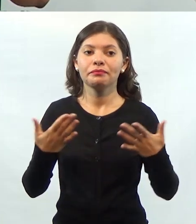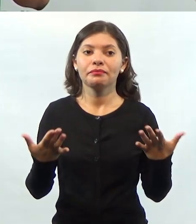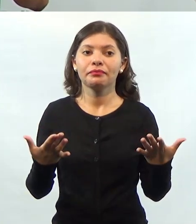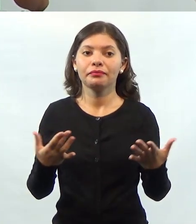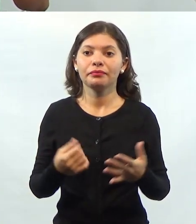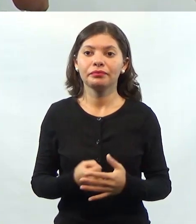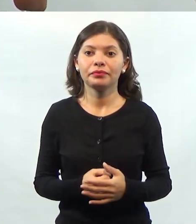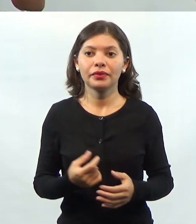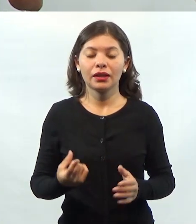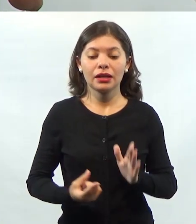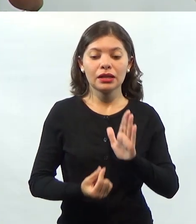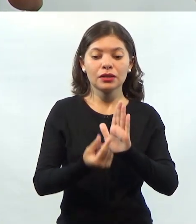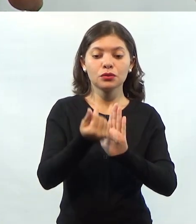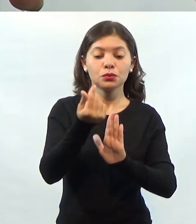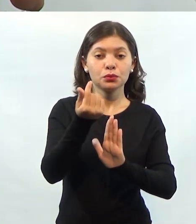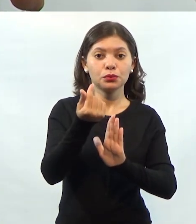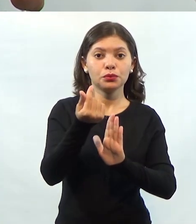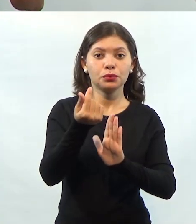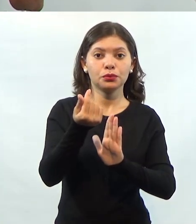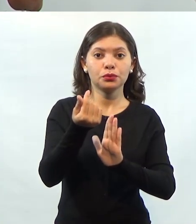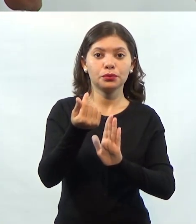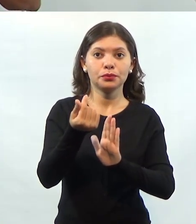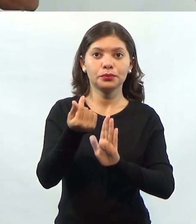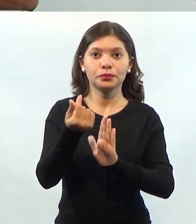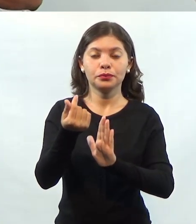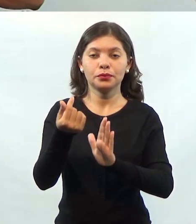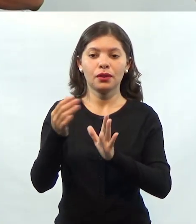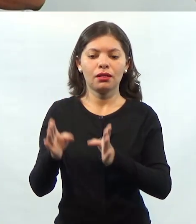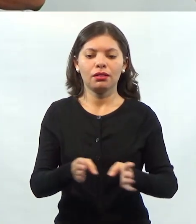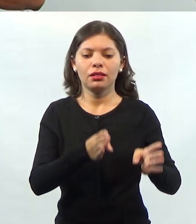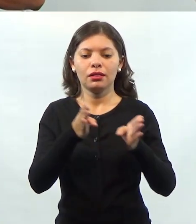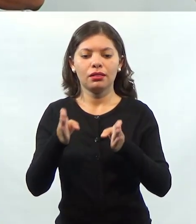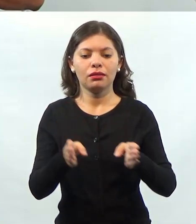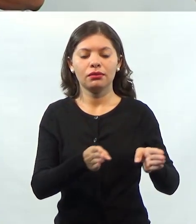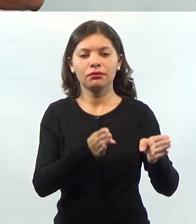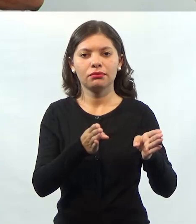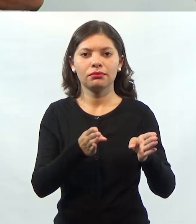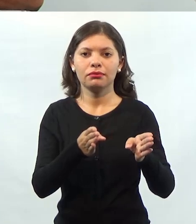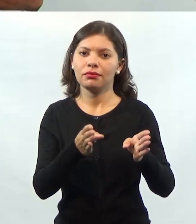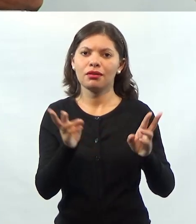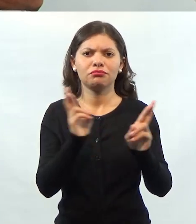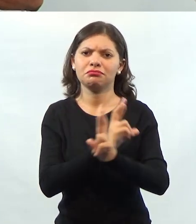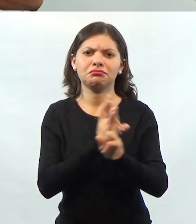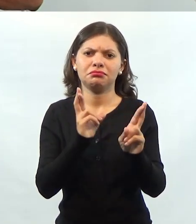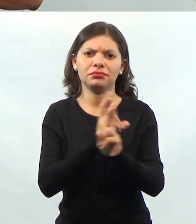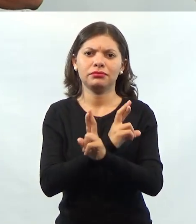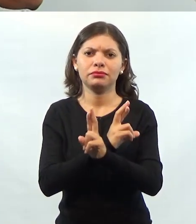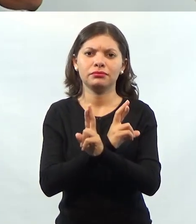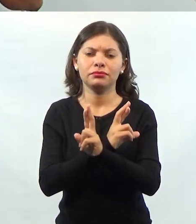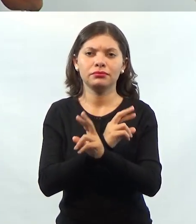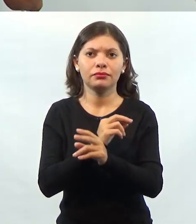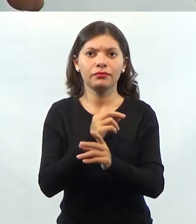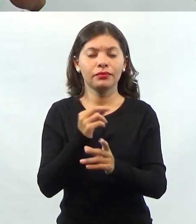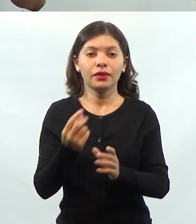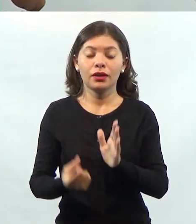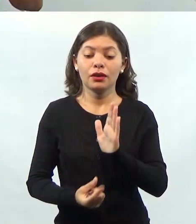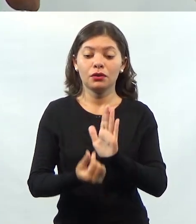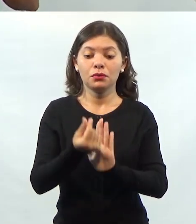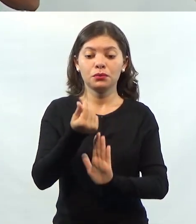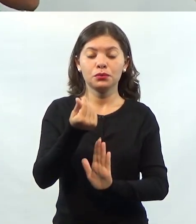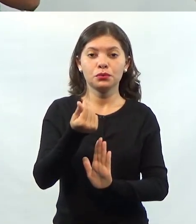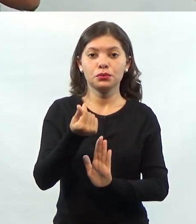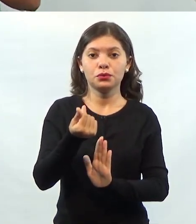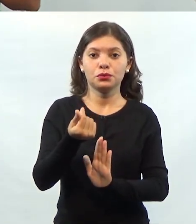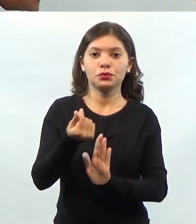Então, esses custos indiretos eles não dependem do nível de produção. Nós podemos corregir isso como um